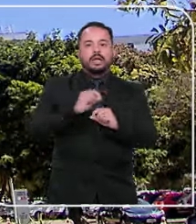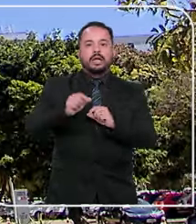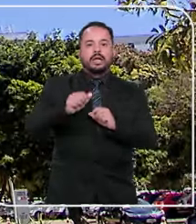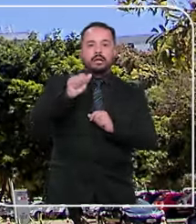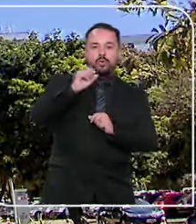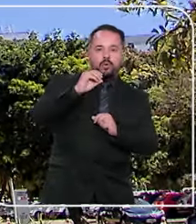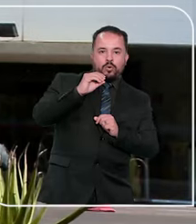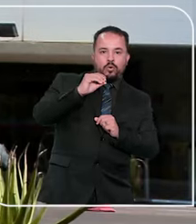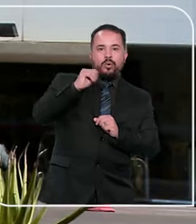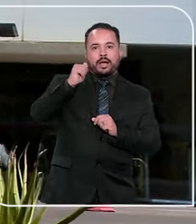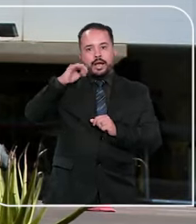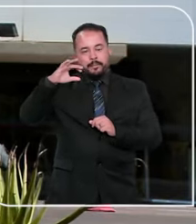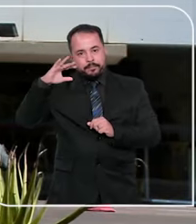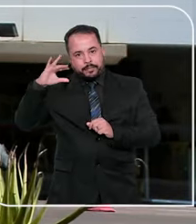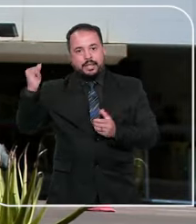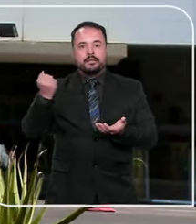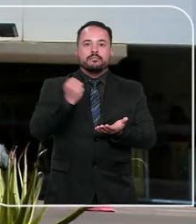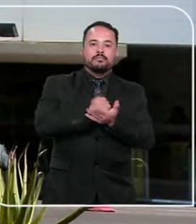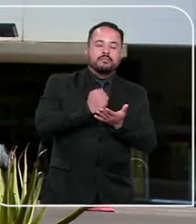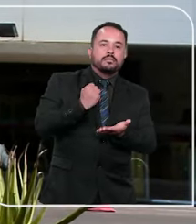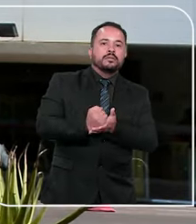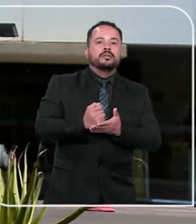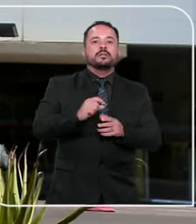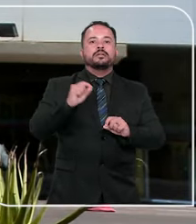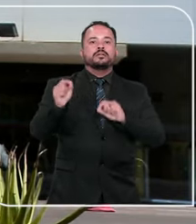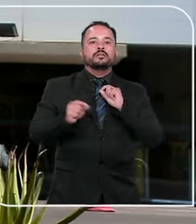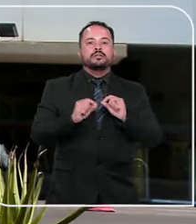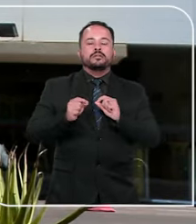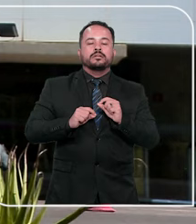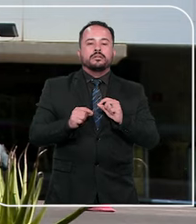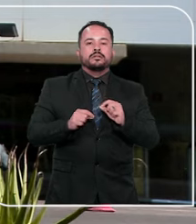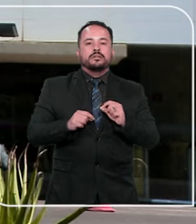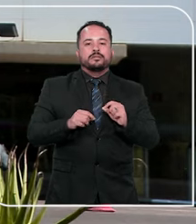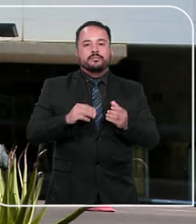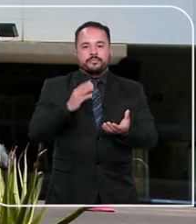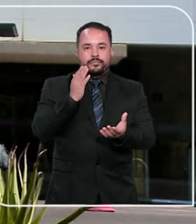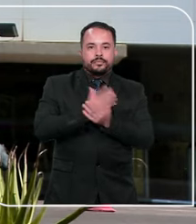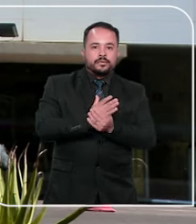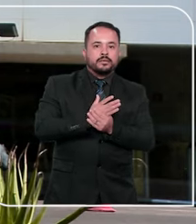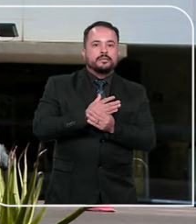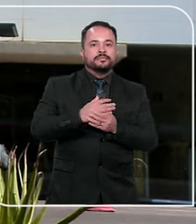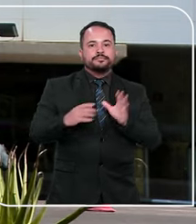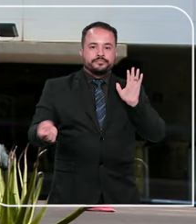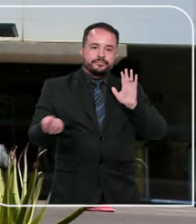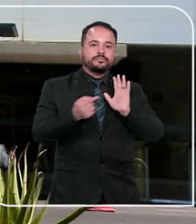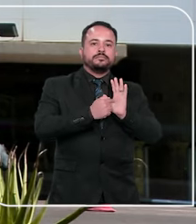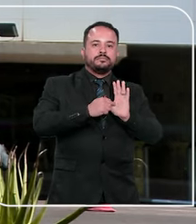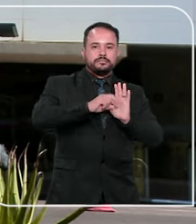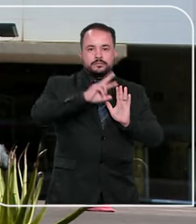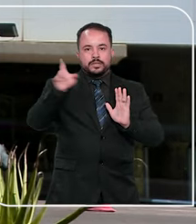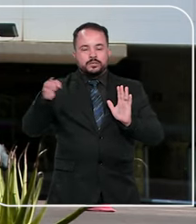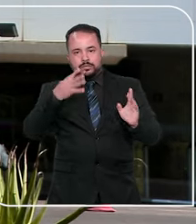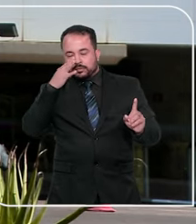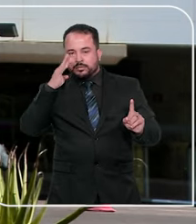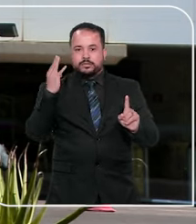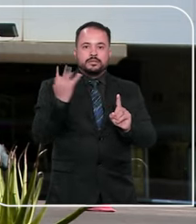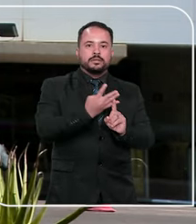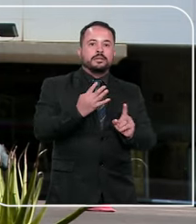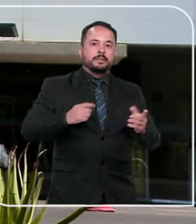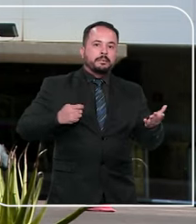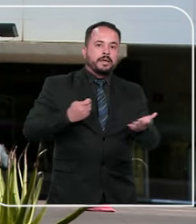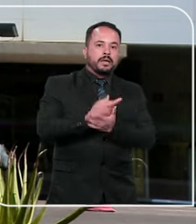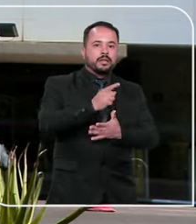de admissão na OAB. O esquema foi investigado na operação Passando a Limpo e, de acordo com o processo, o denunciado e outros acusados